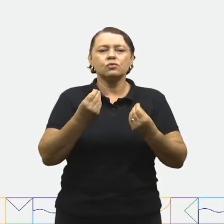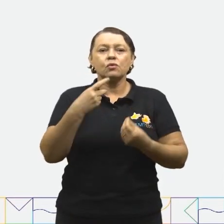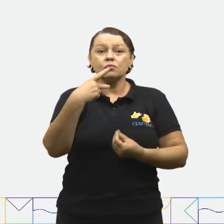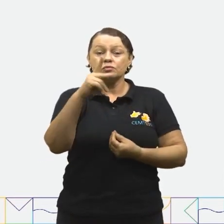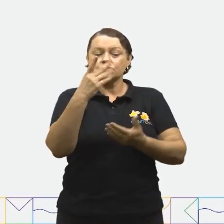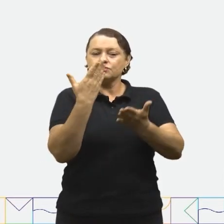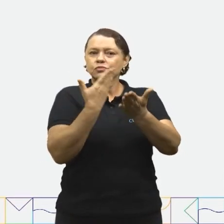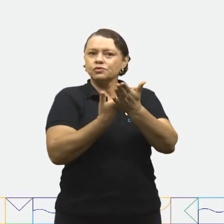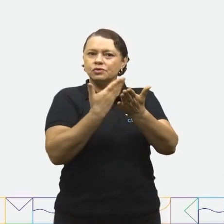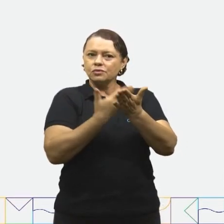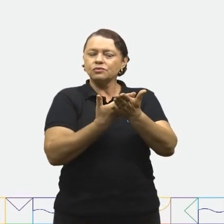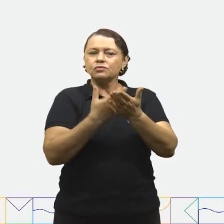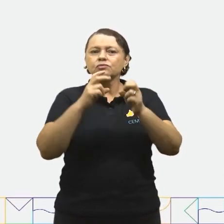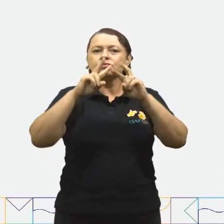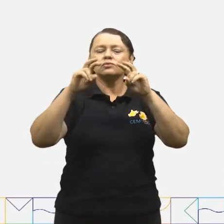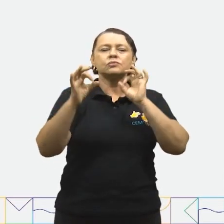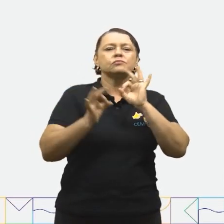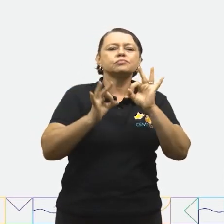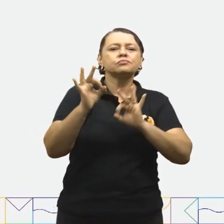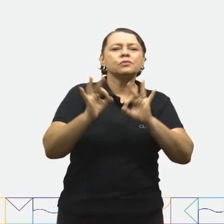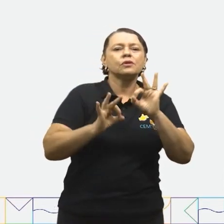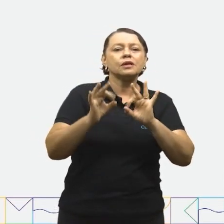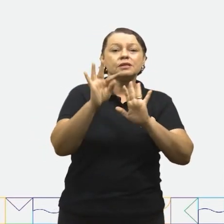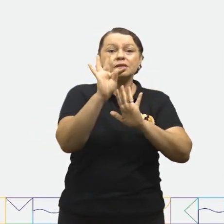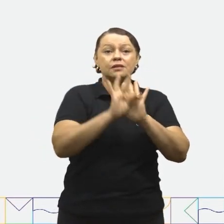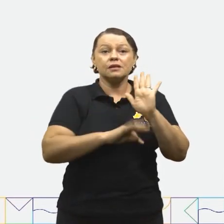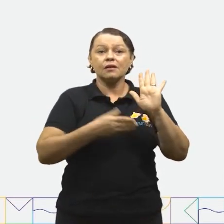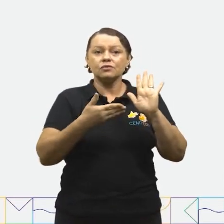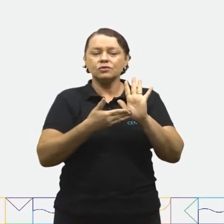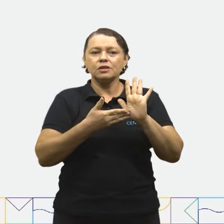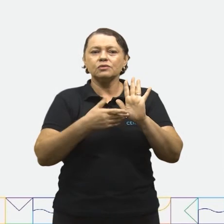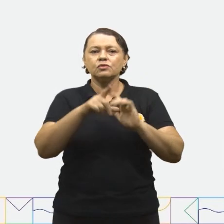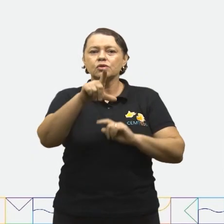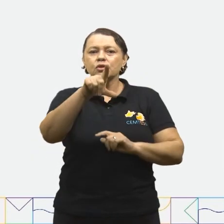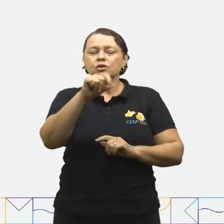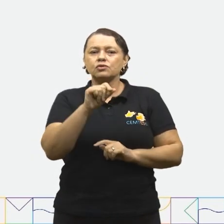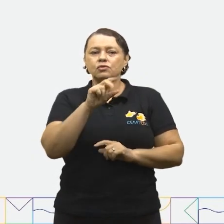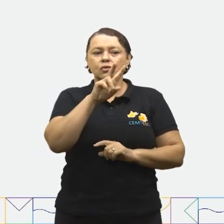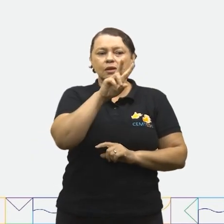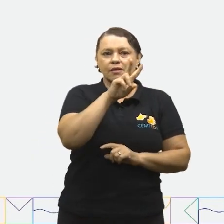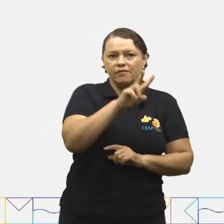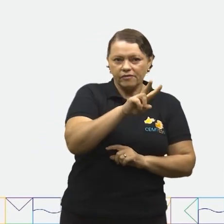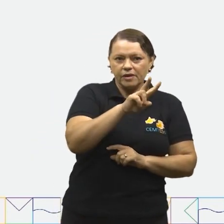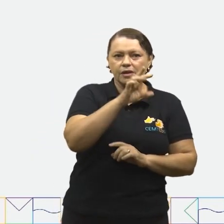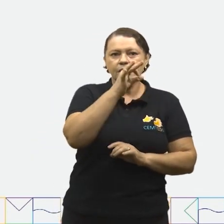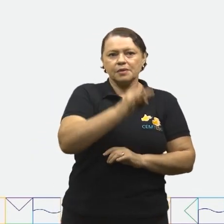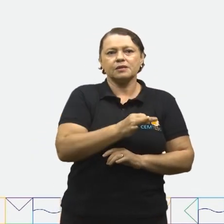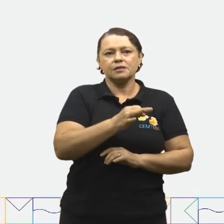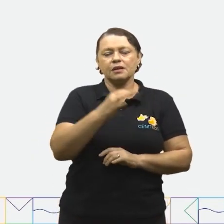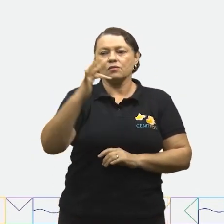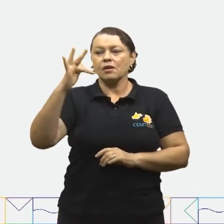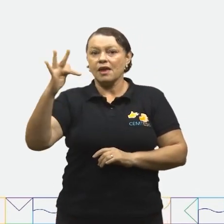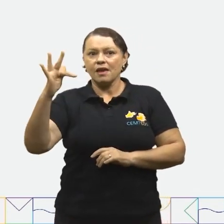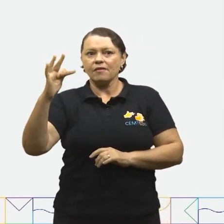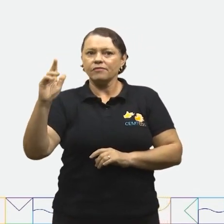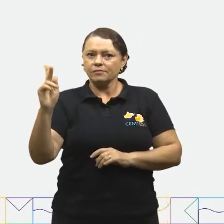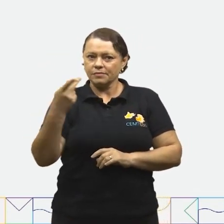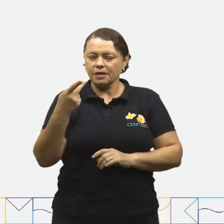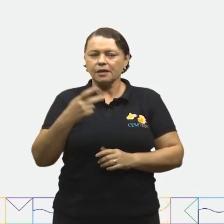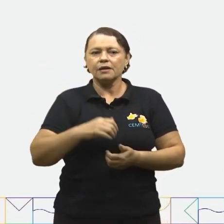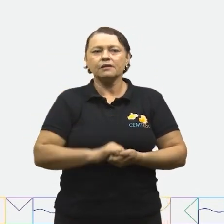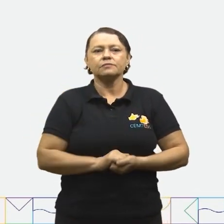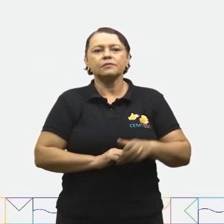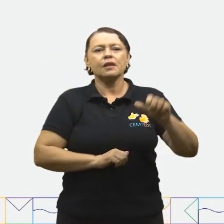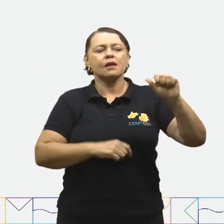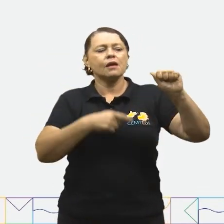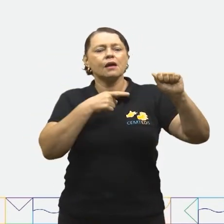estudos sobre organização de textos, assinale V para verdadeiro ou F para falso. Letra